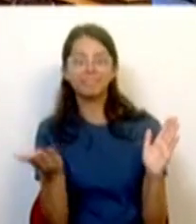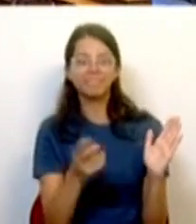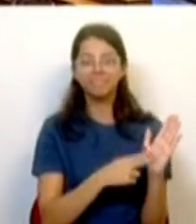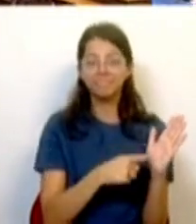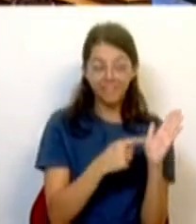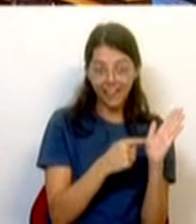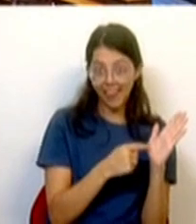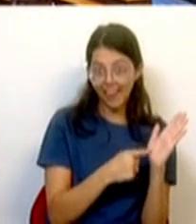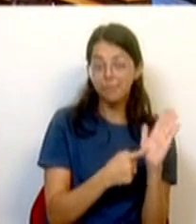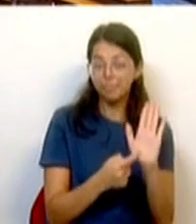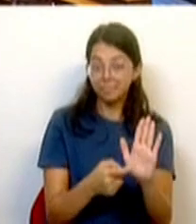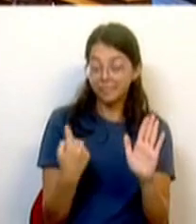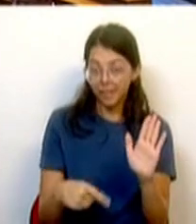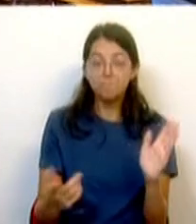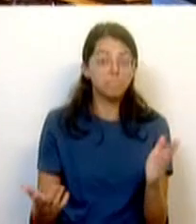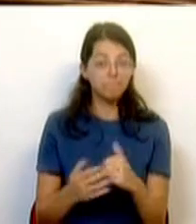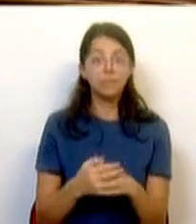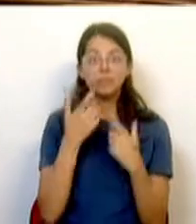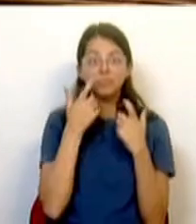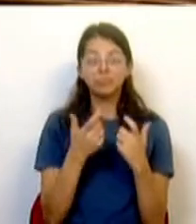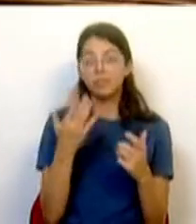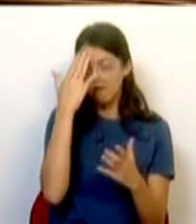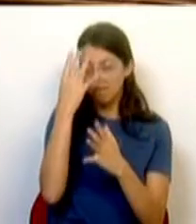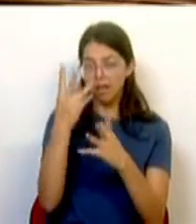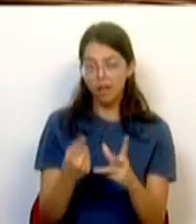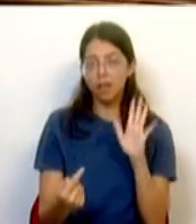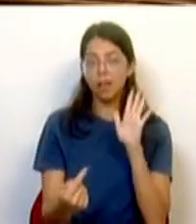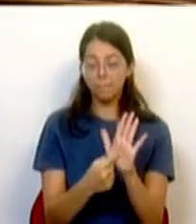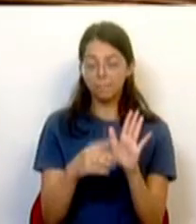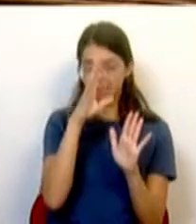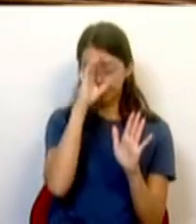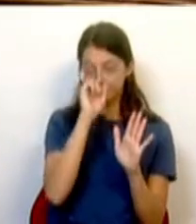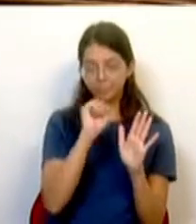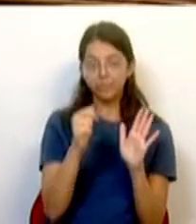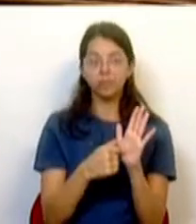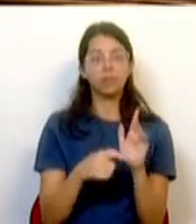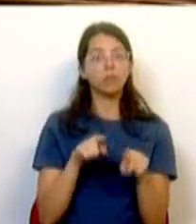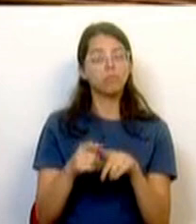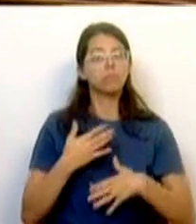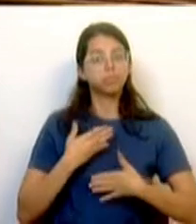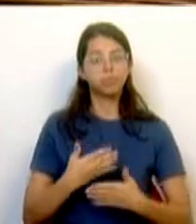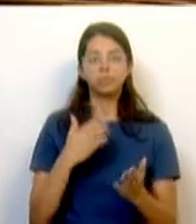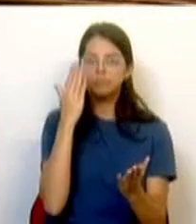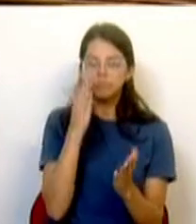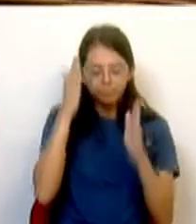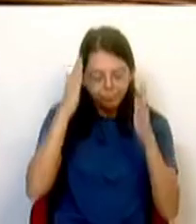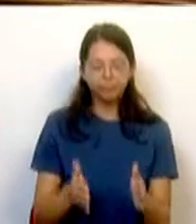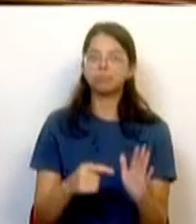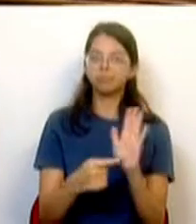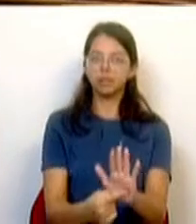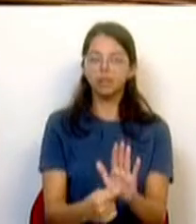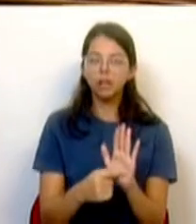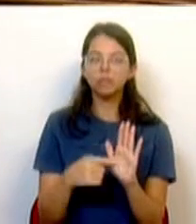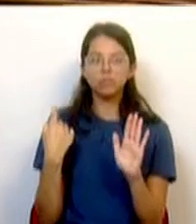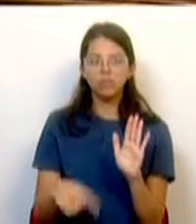E está assim muito bem expresso neste Orçamento uma vontade política inequívoco, inabalável, Sr. Primeiro-Ministro, do